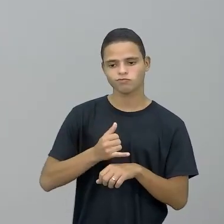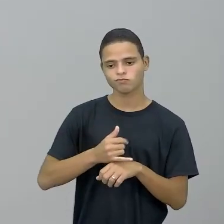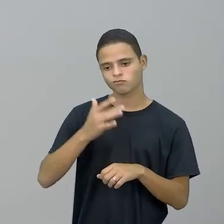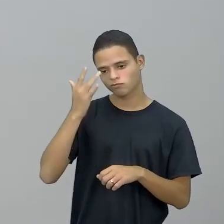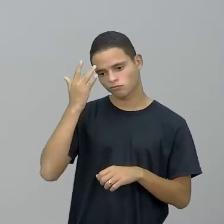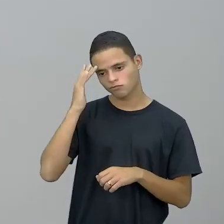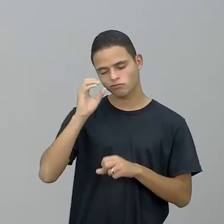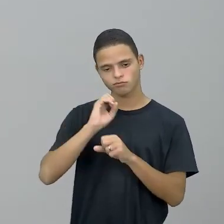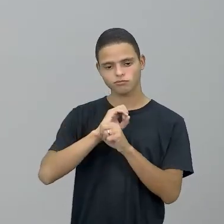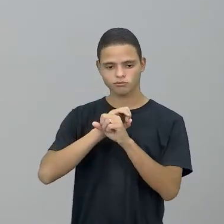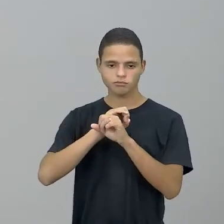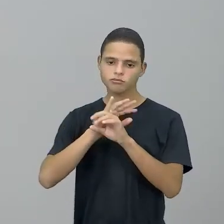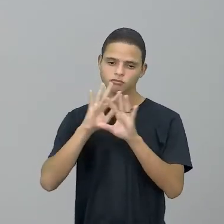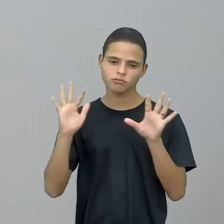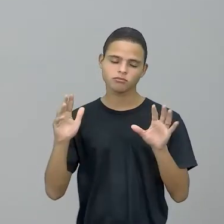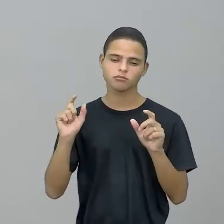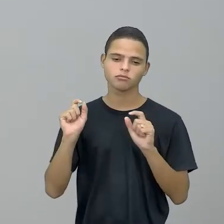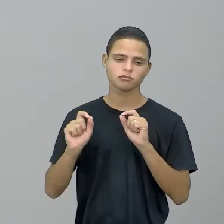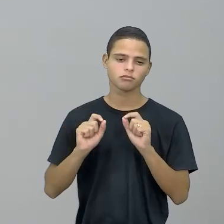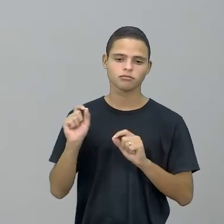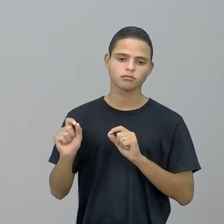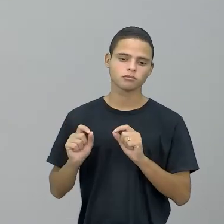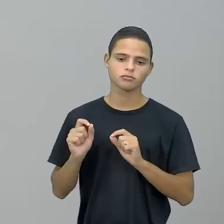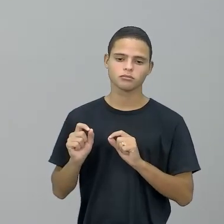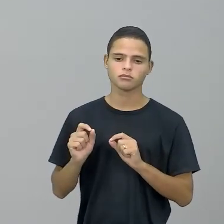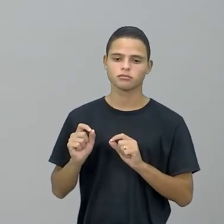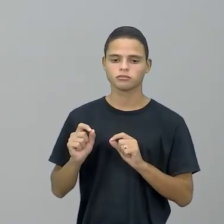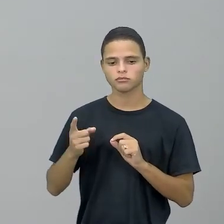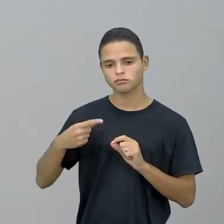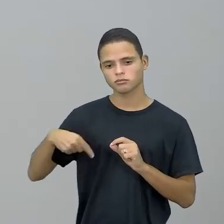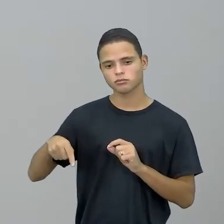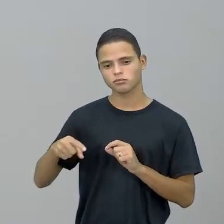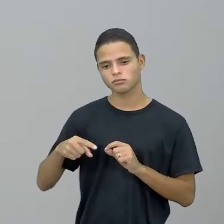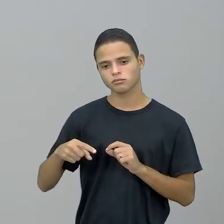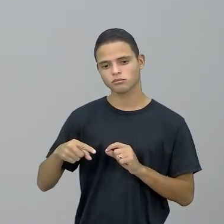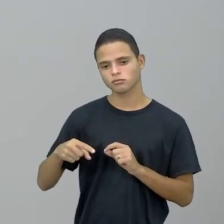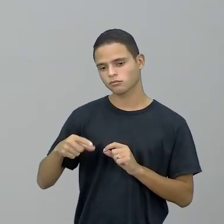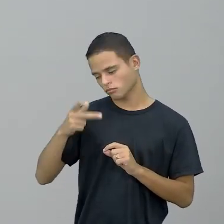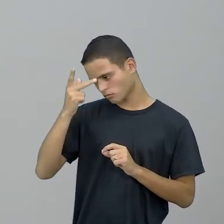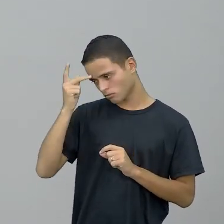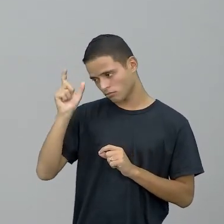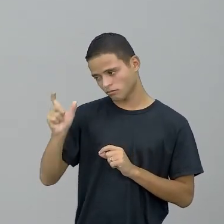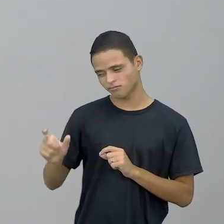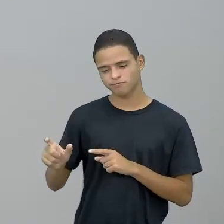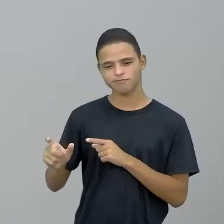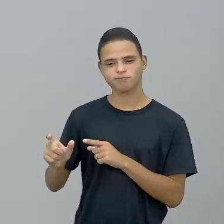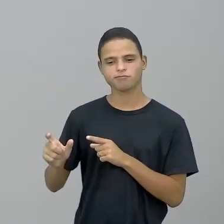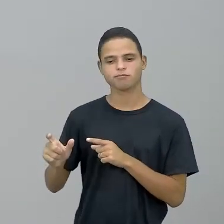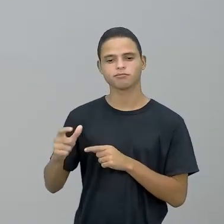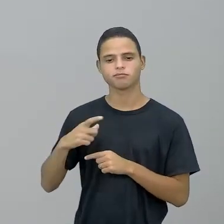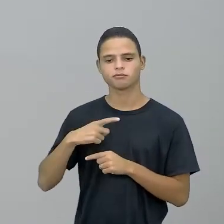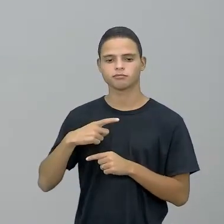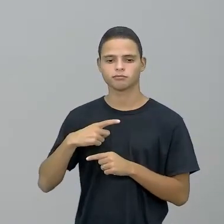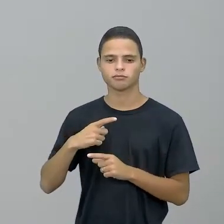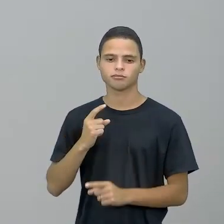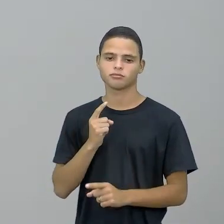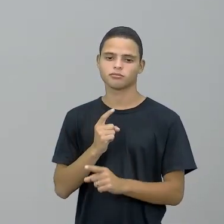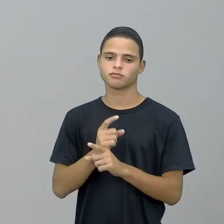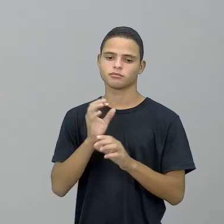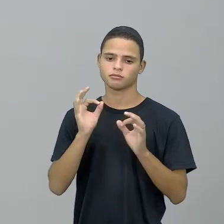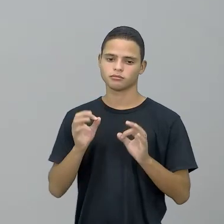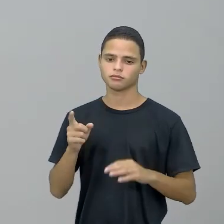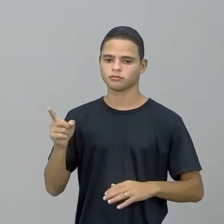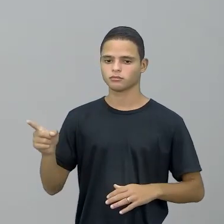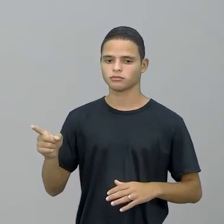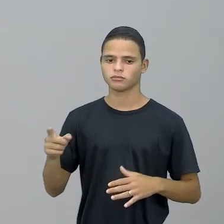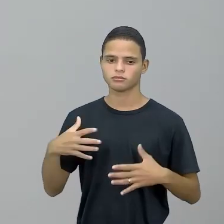muito claro, né, que o que será, então, que a nossa paciente tinha, né, e aí, exato, né, ela